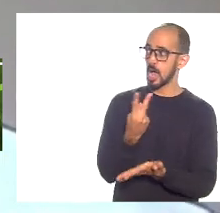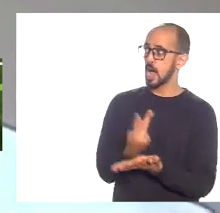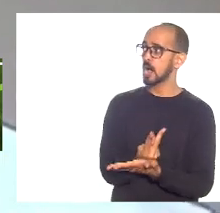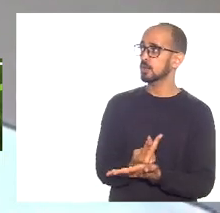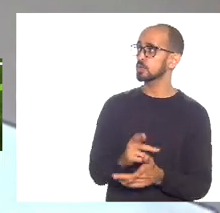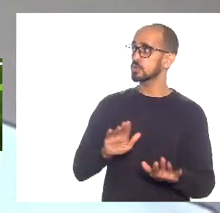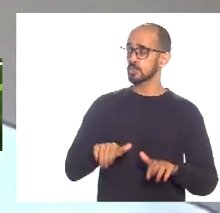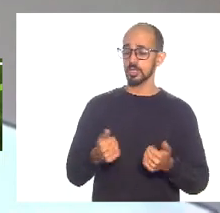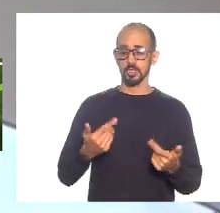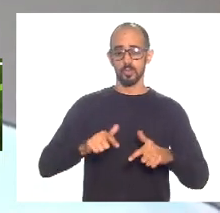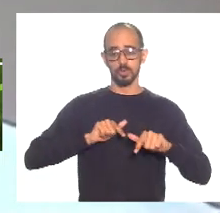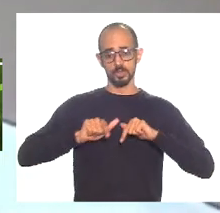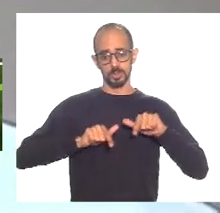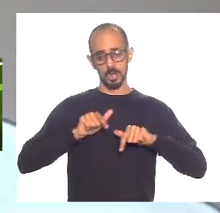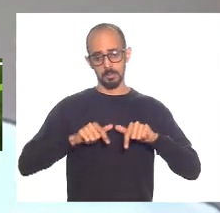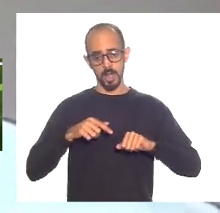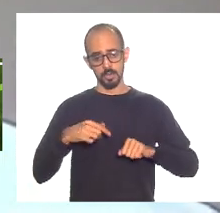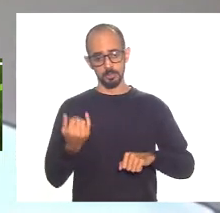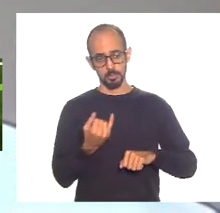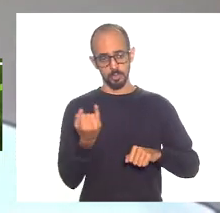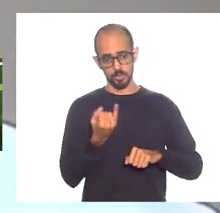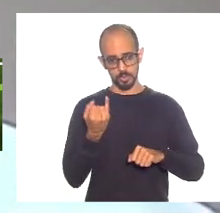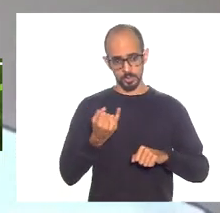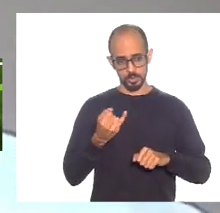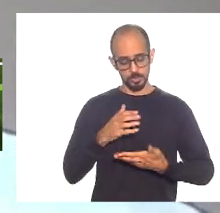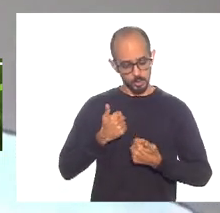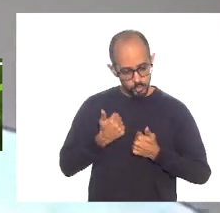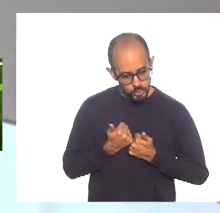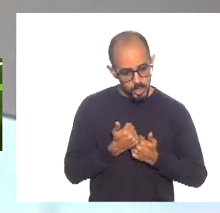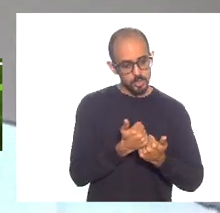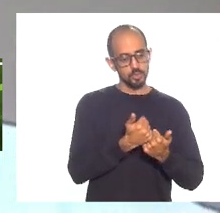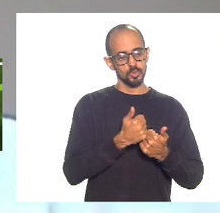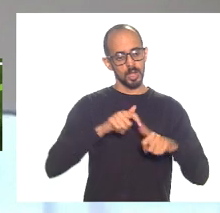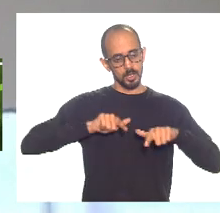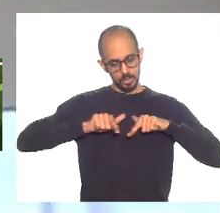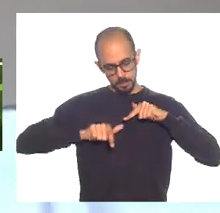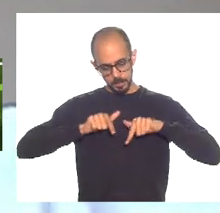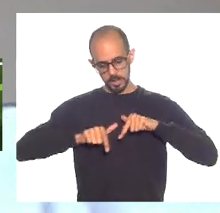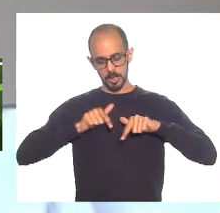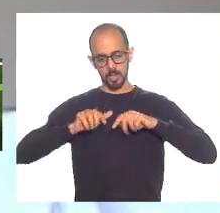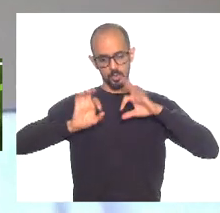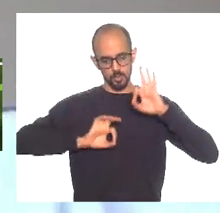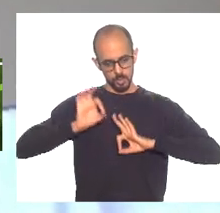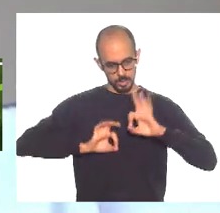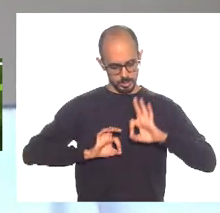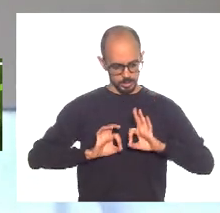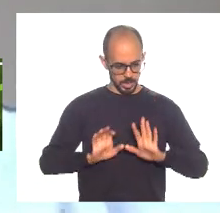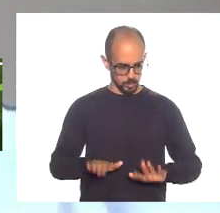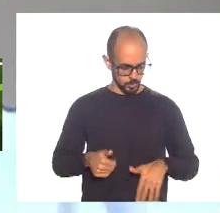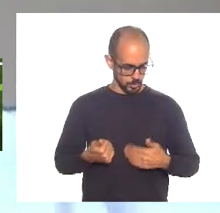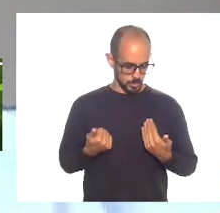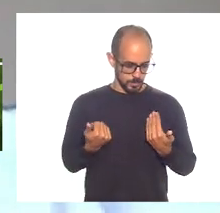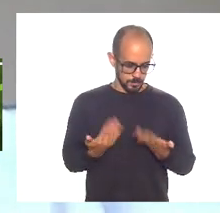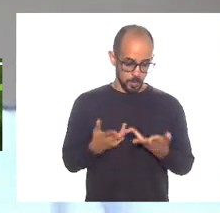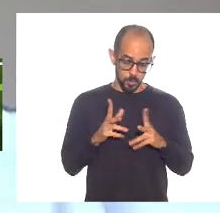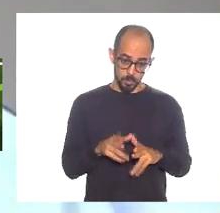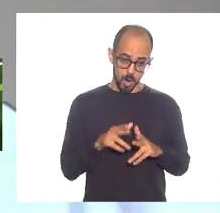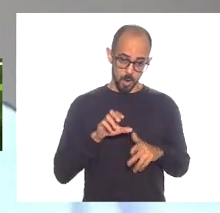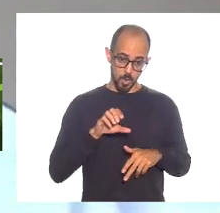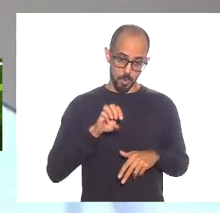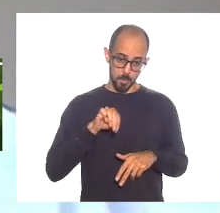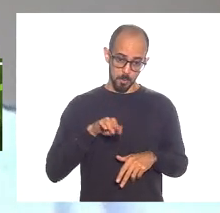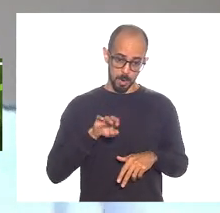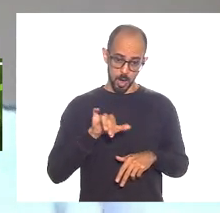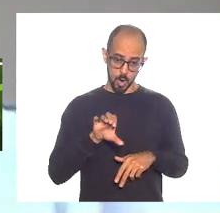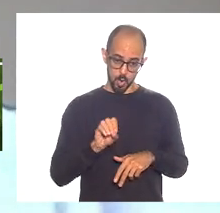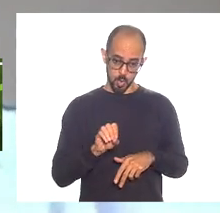útil nesse sentido também de nos ajudar a trabalhar com dados estudados organizados bem compilados e assim como o Mauro Osório eu li ontem